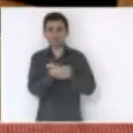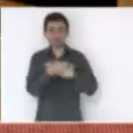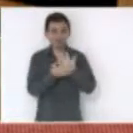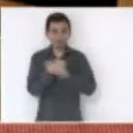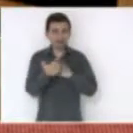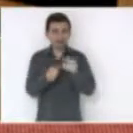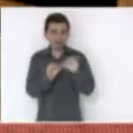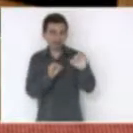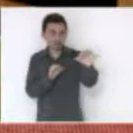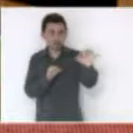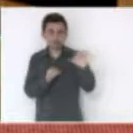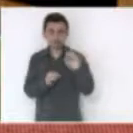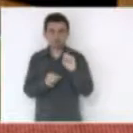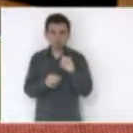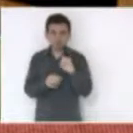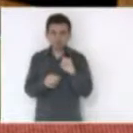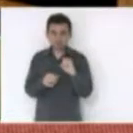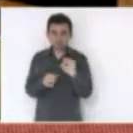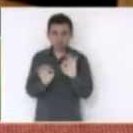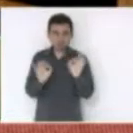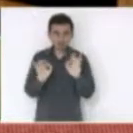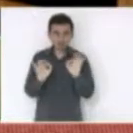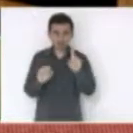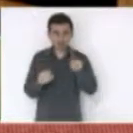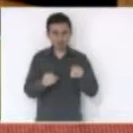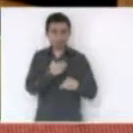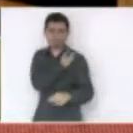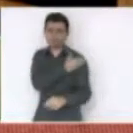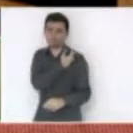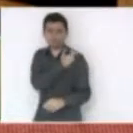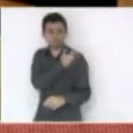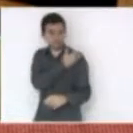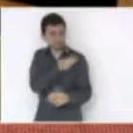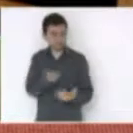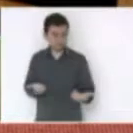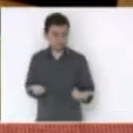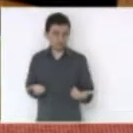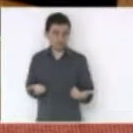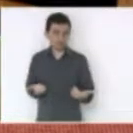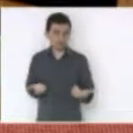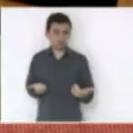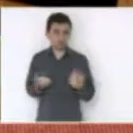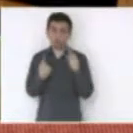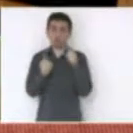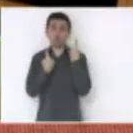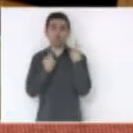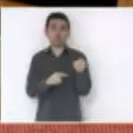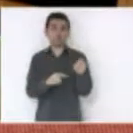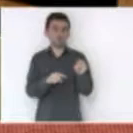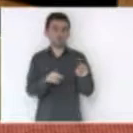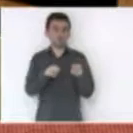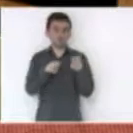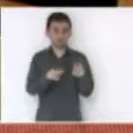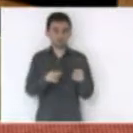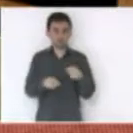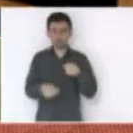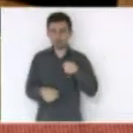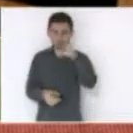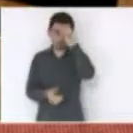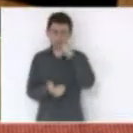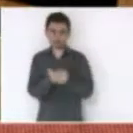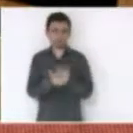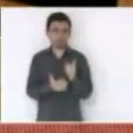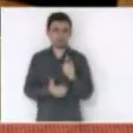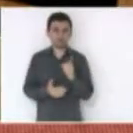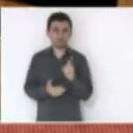no interior do estado seria uma discriminação absurda contra os nossos agricultores eu não acredito